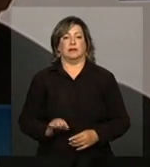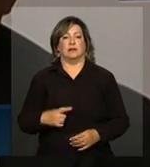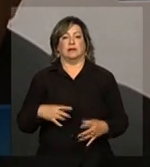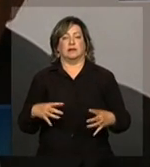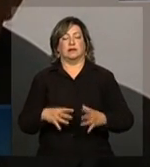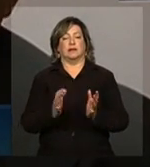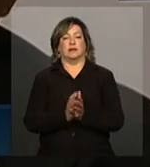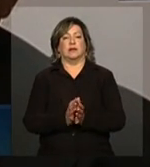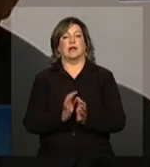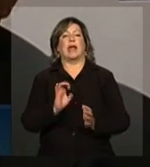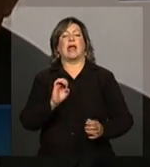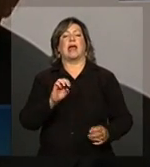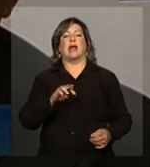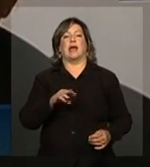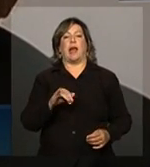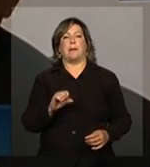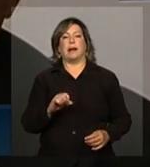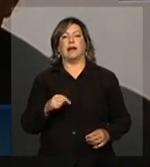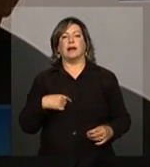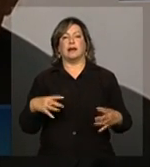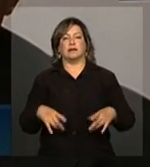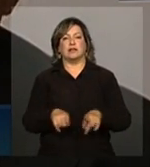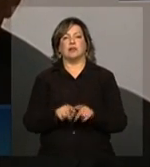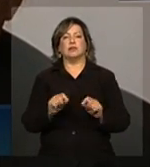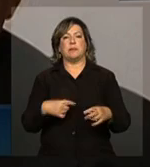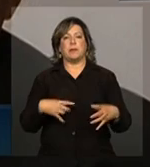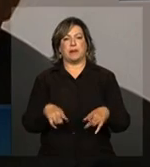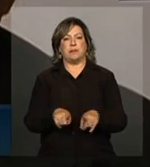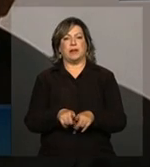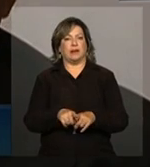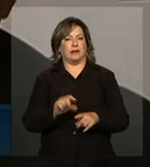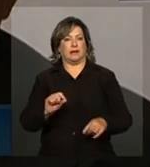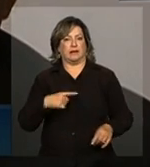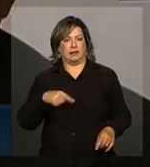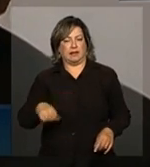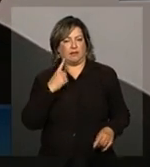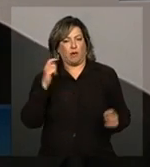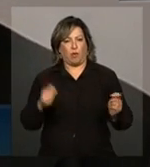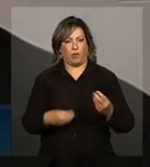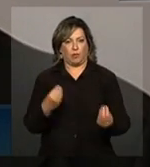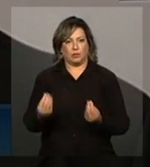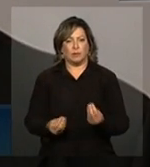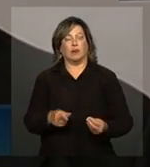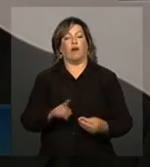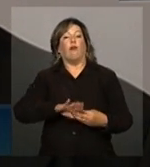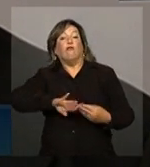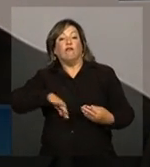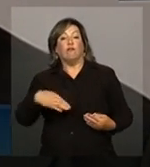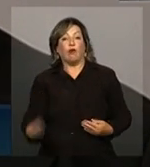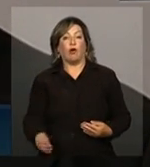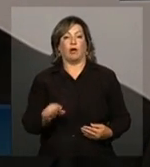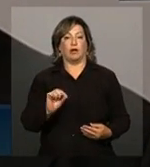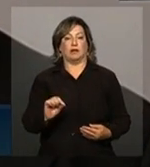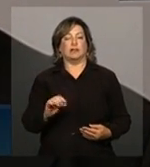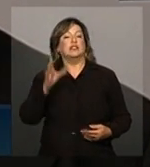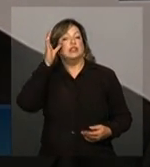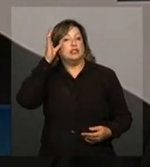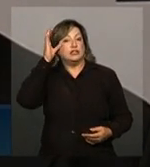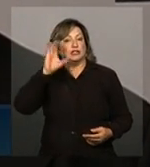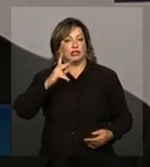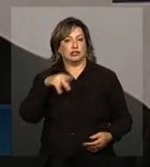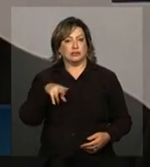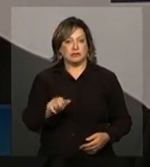No Hemisfério Sul, na América Latina, é o único laboratório que vai ter essa condição. E, fora disso, talvez só na China, pelo que eu